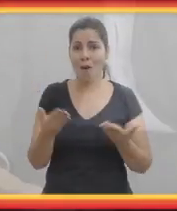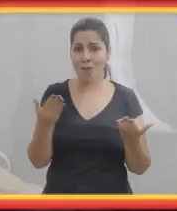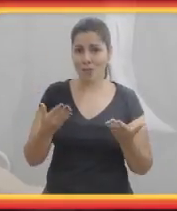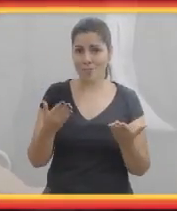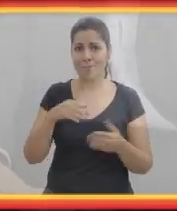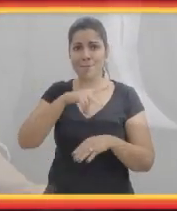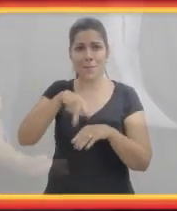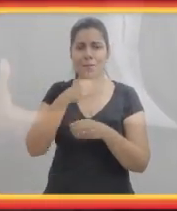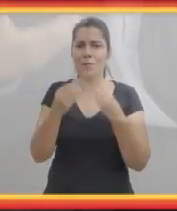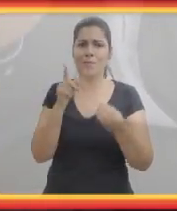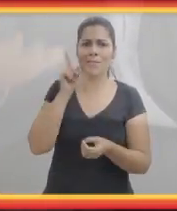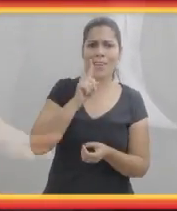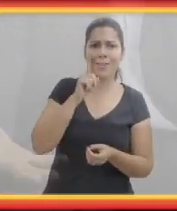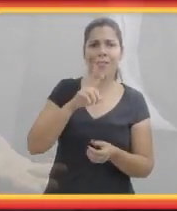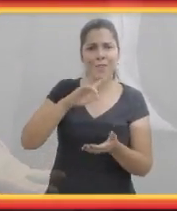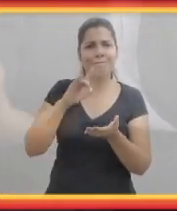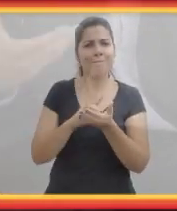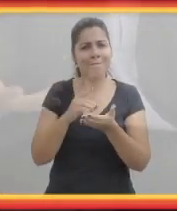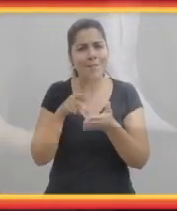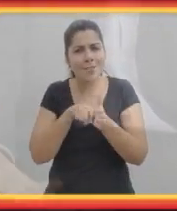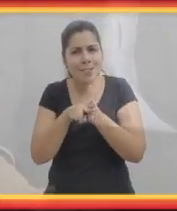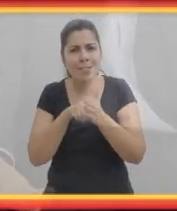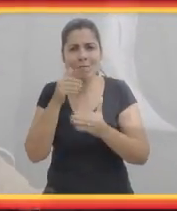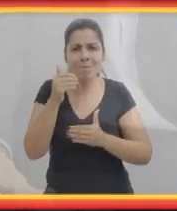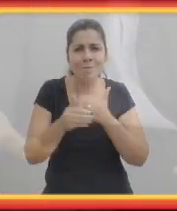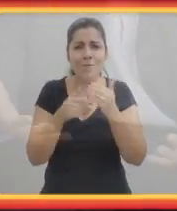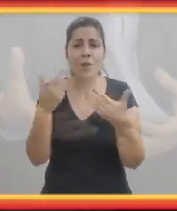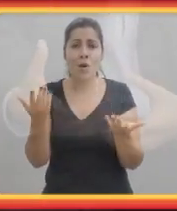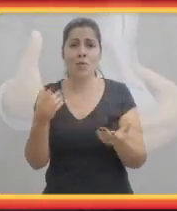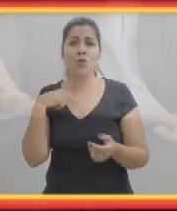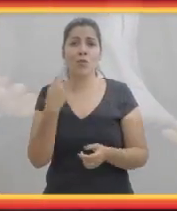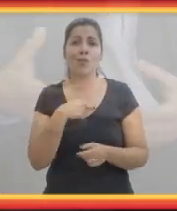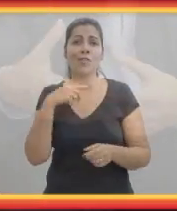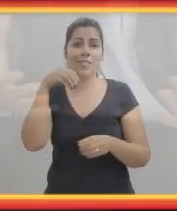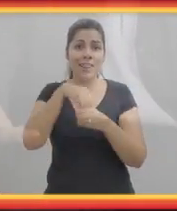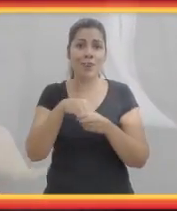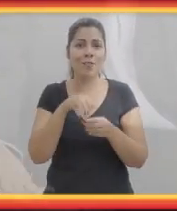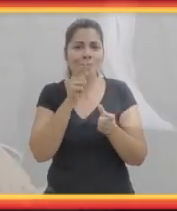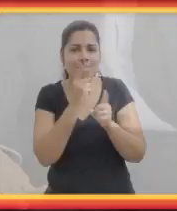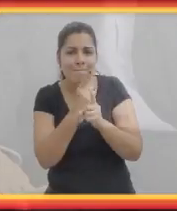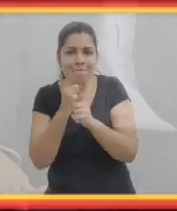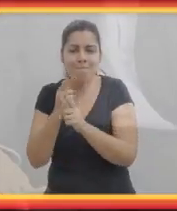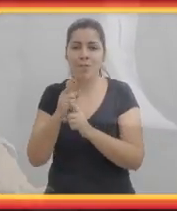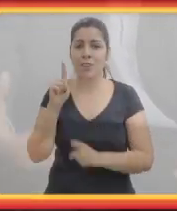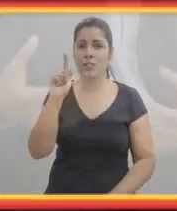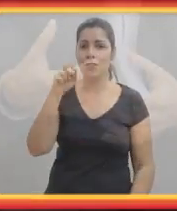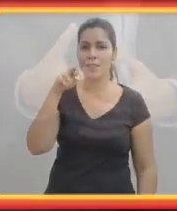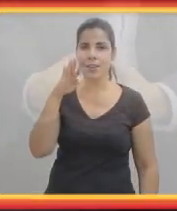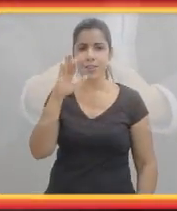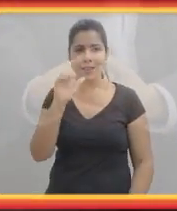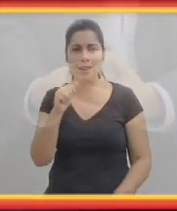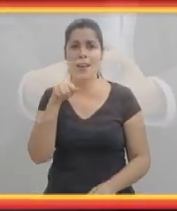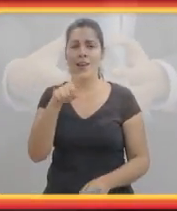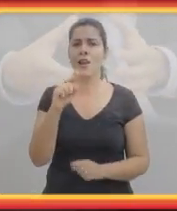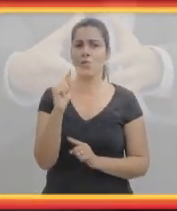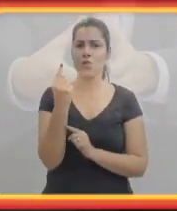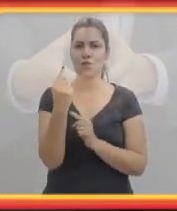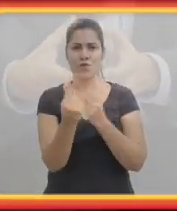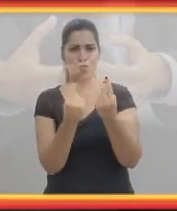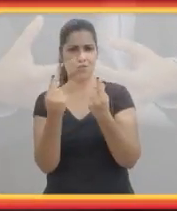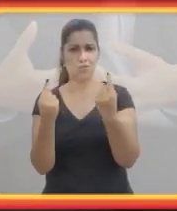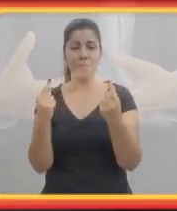síndromes raras. Hoje, em países como os Estados Unidos, realizam-se um sequenciamento, ou seja, onde nós vamos estar